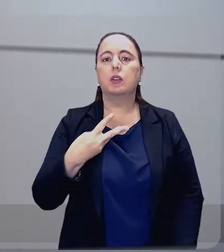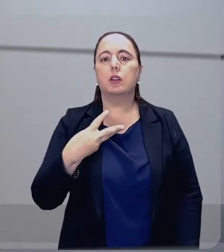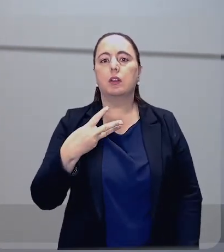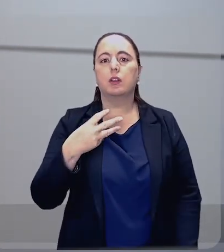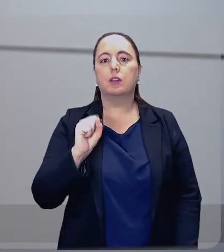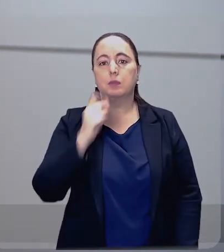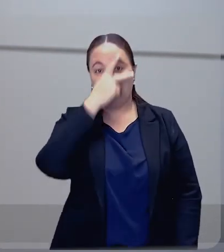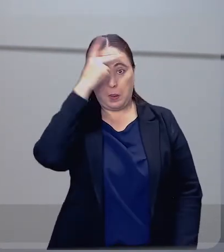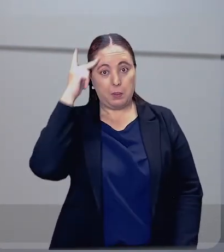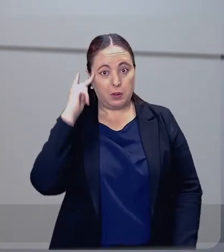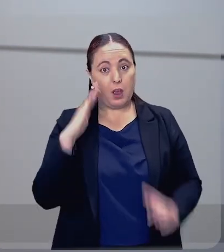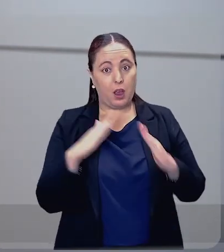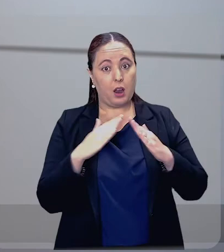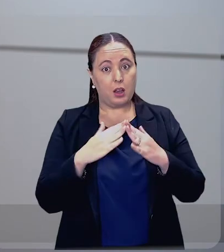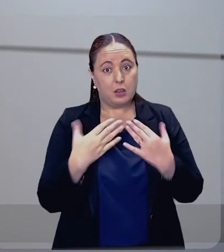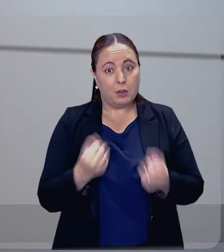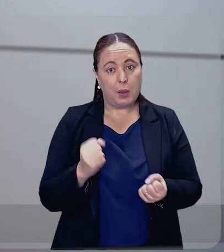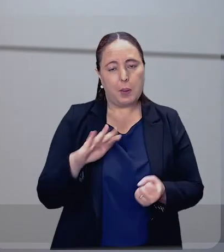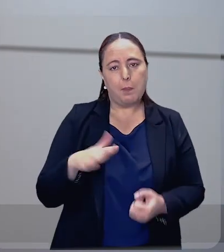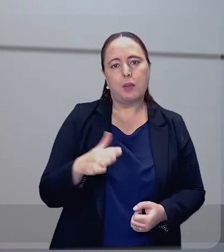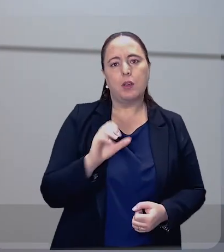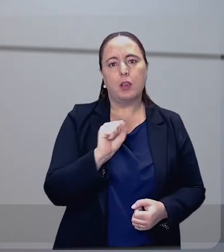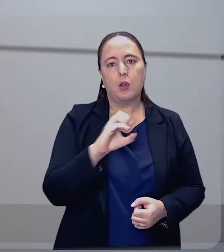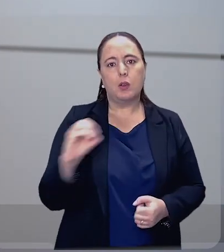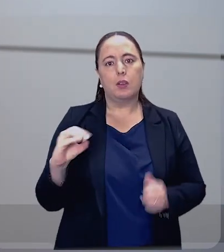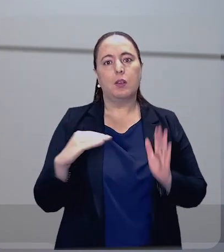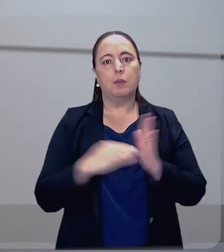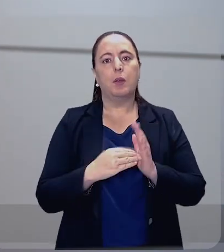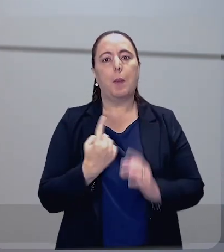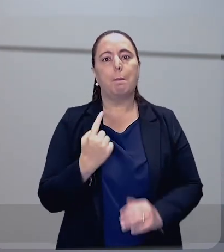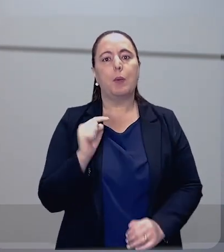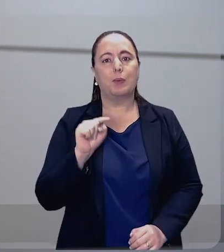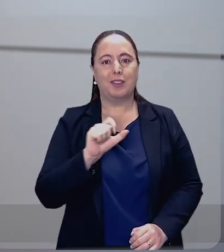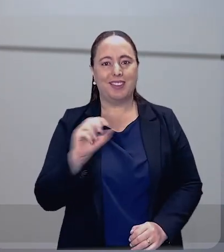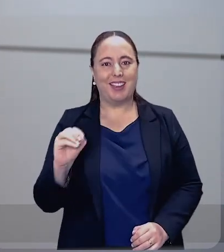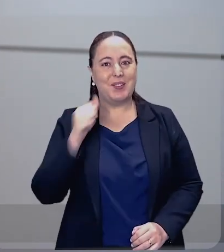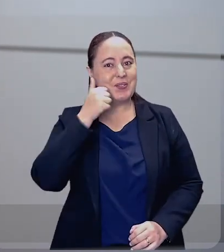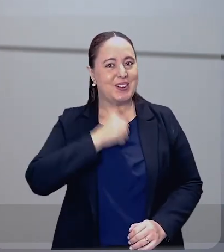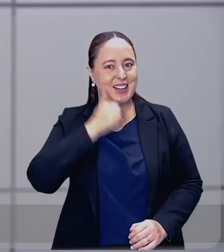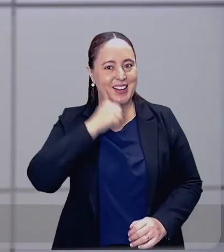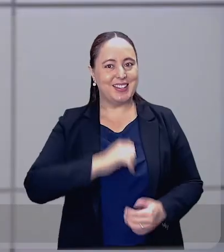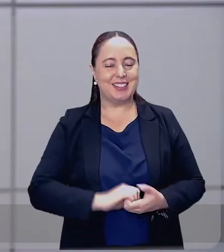funcionários e a Casa atende, em média, de 800 a 1.100 mulheres.